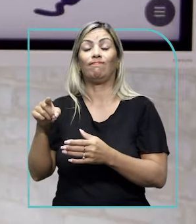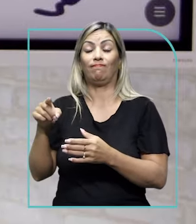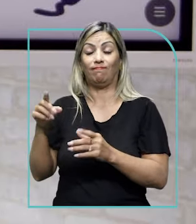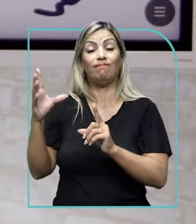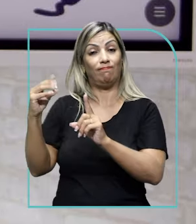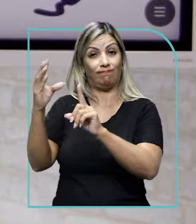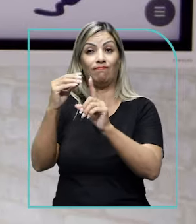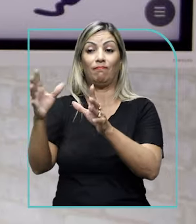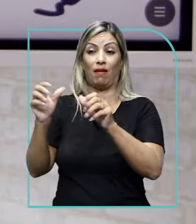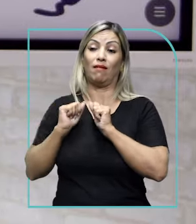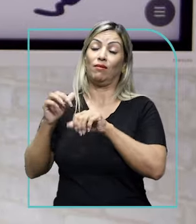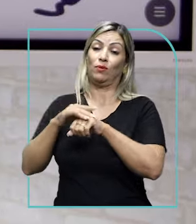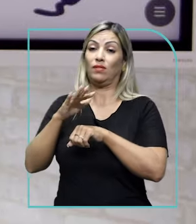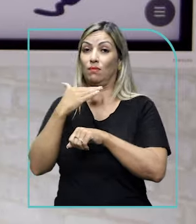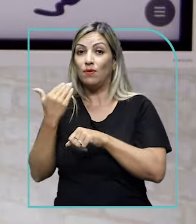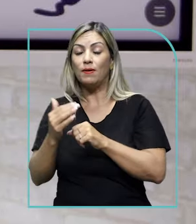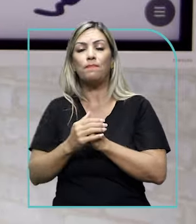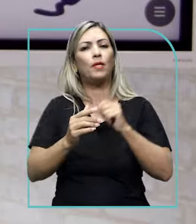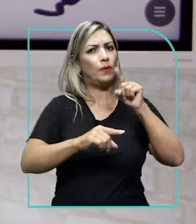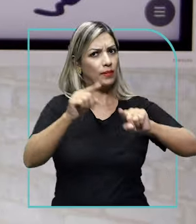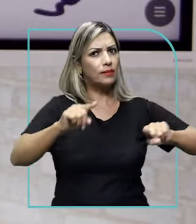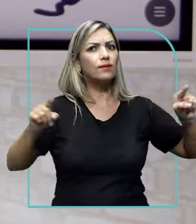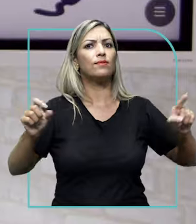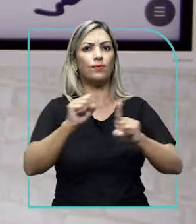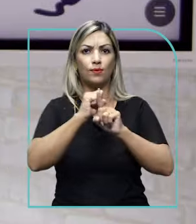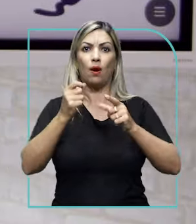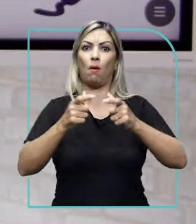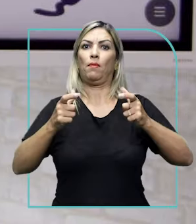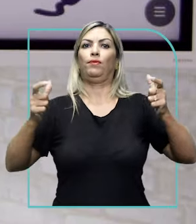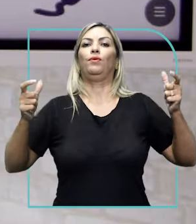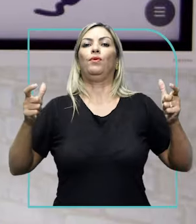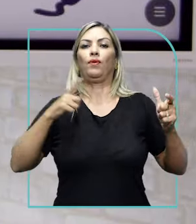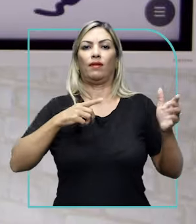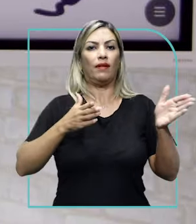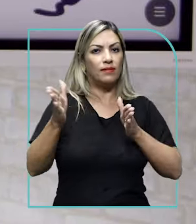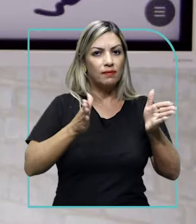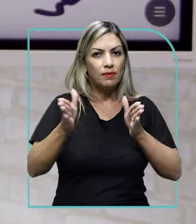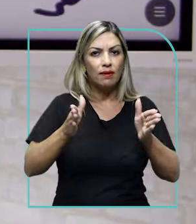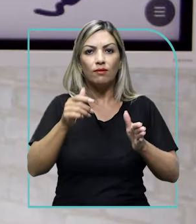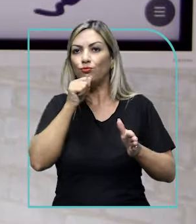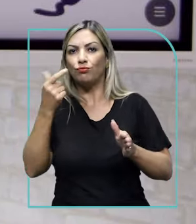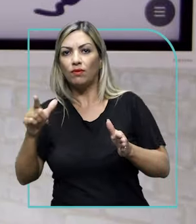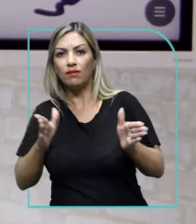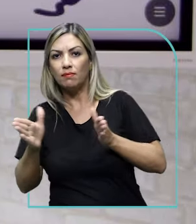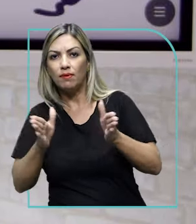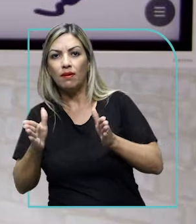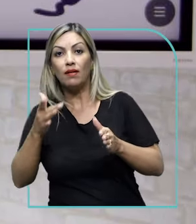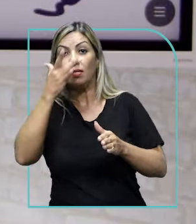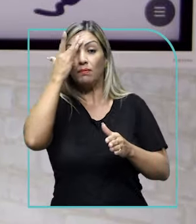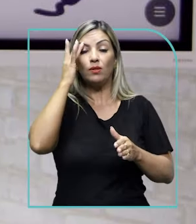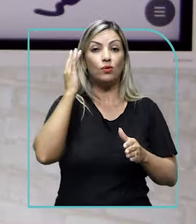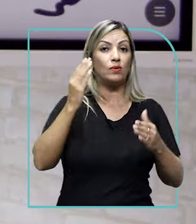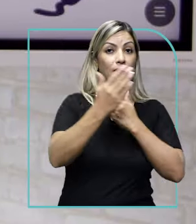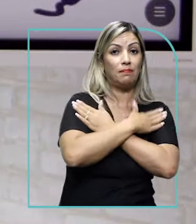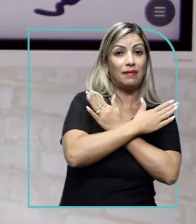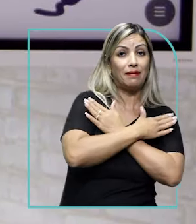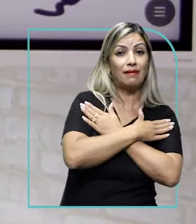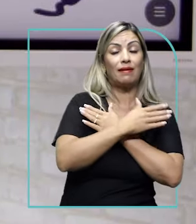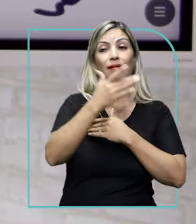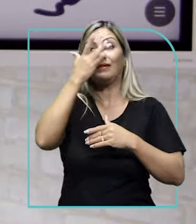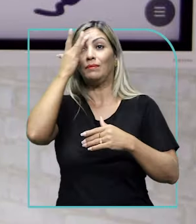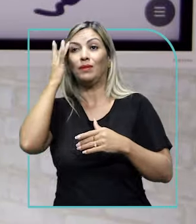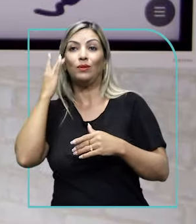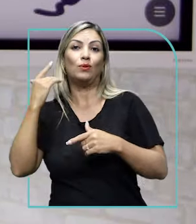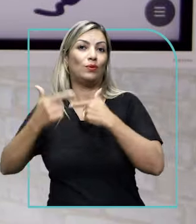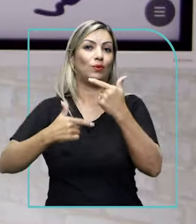vulnerabilidade. Então a desigualdade social, ela ampliou quem tinha acesso, quem não tinha, as pessoas ficando sem emprego, as